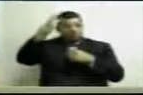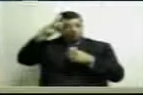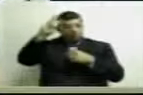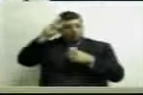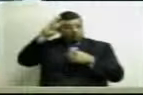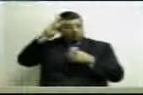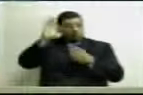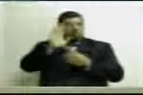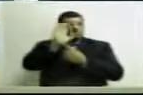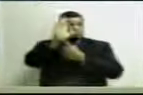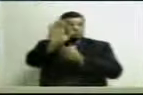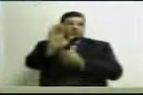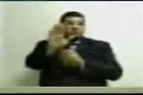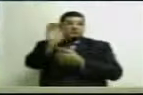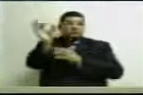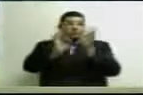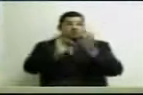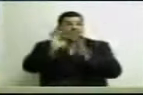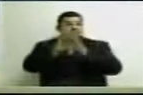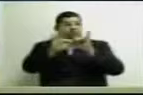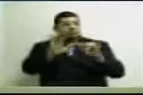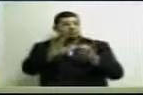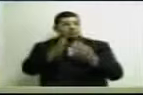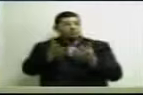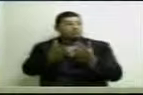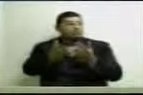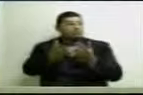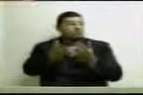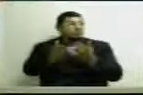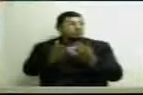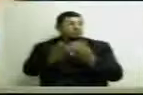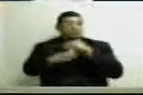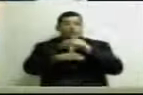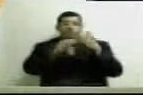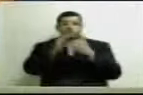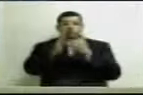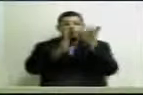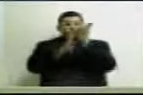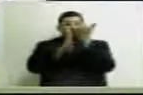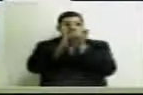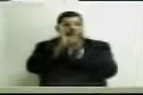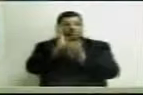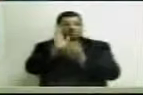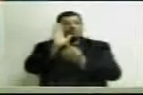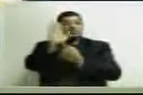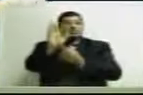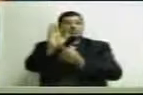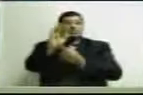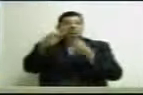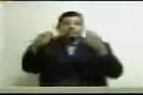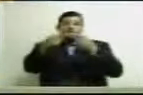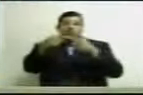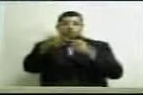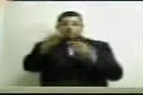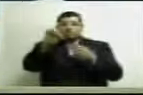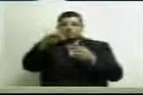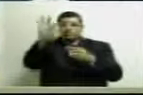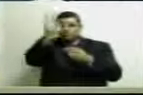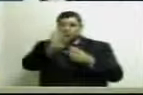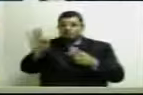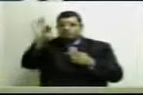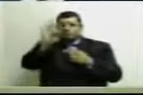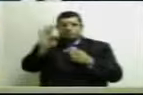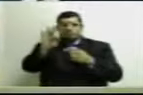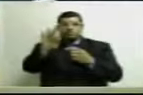-feira apresentarei o projeto de lei com toda uma justificativa demonstrando decisões do Supremo Tribunal